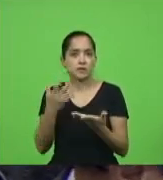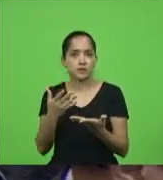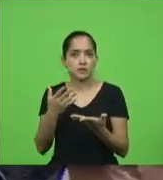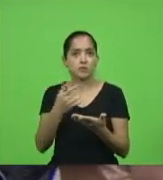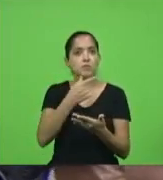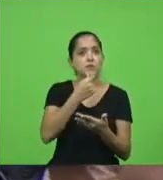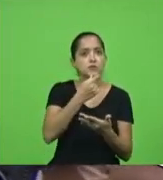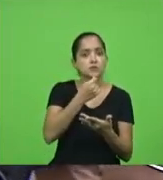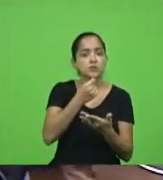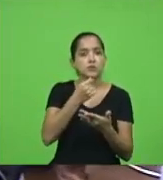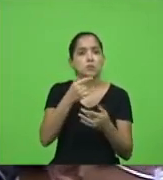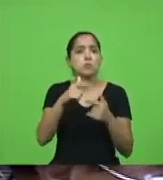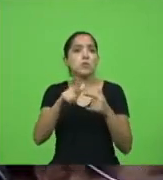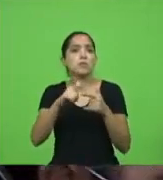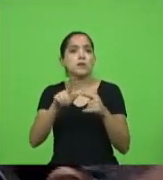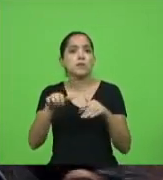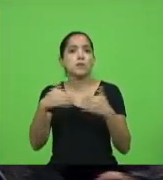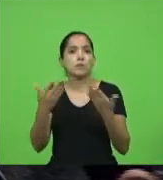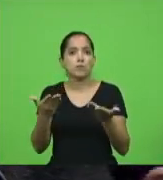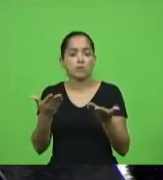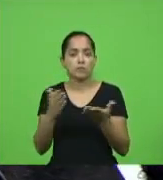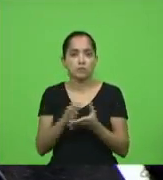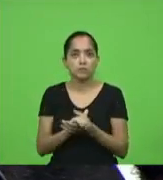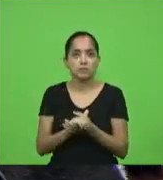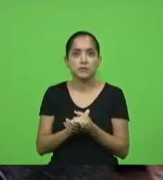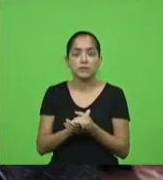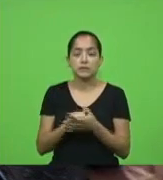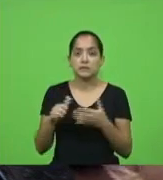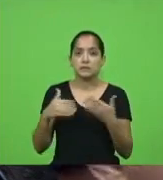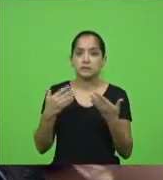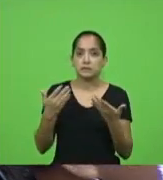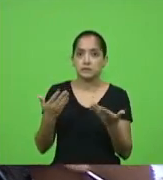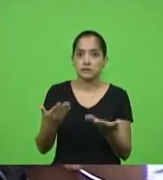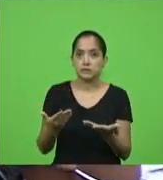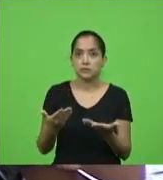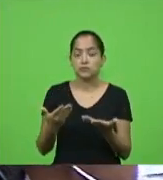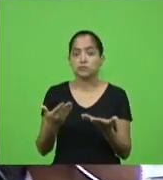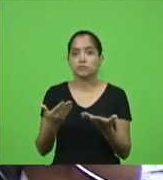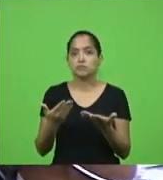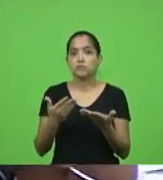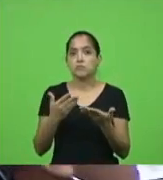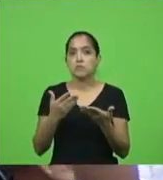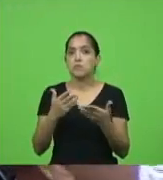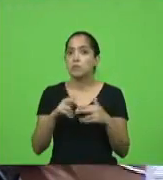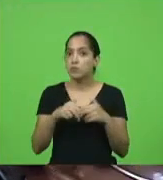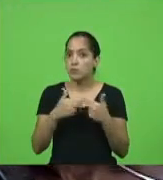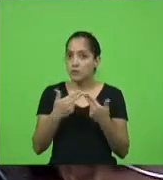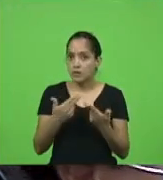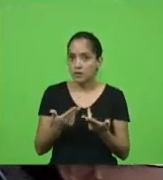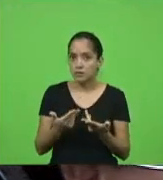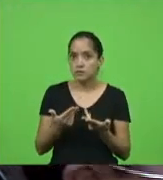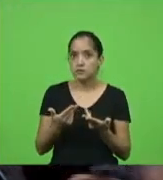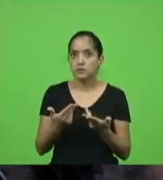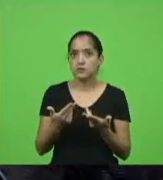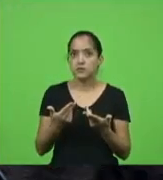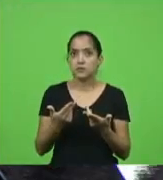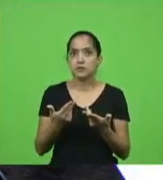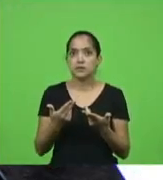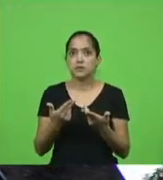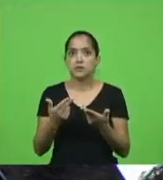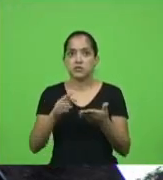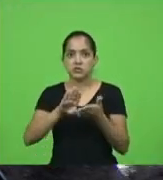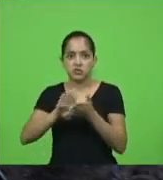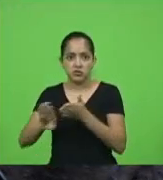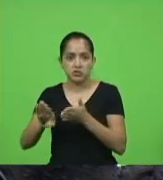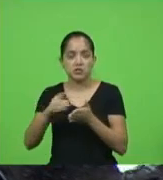masculino qual o problema do masculino né então por qual por conta dessa dessa desse fato de tirar o